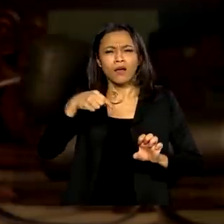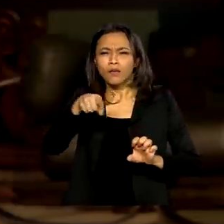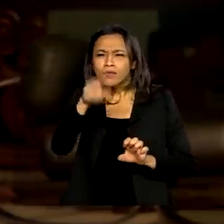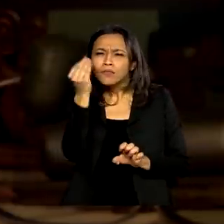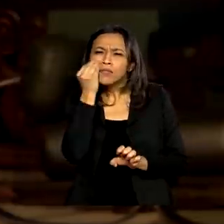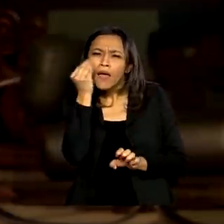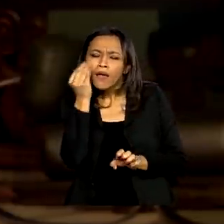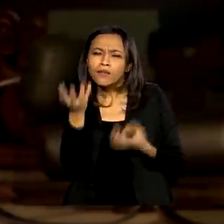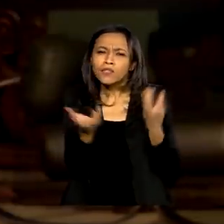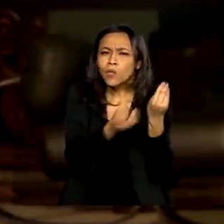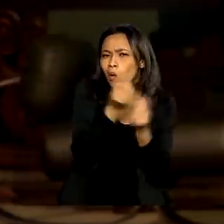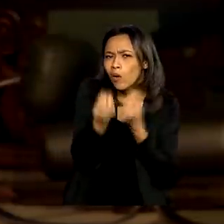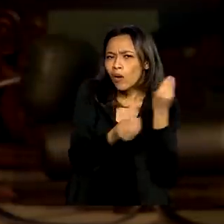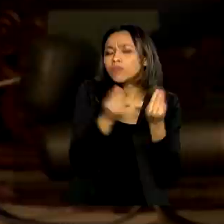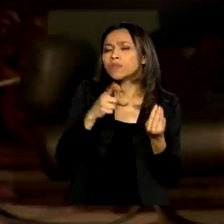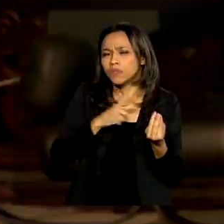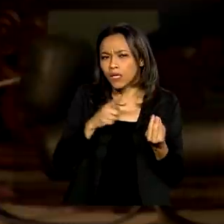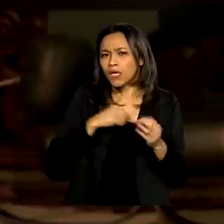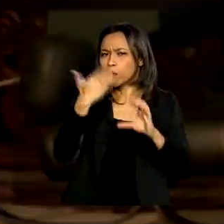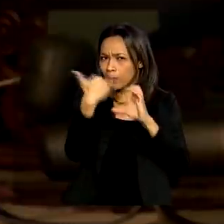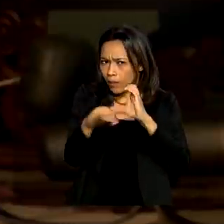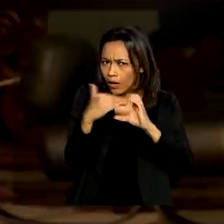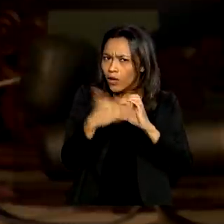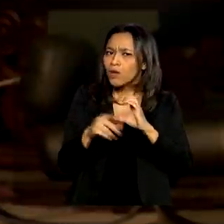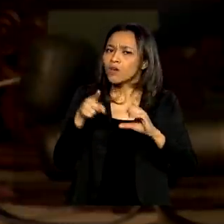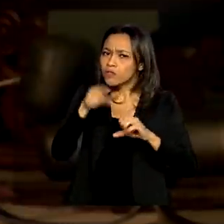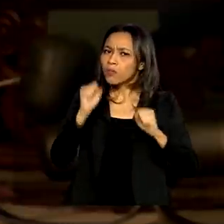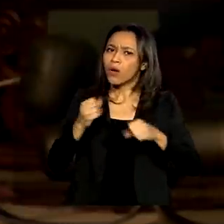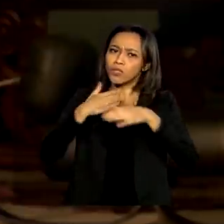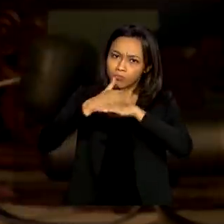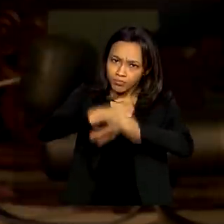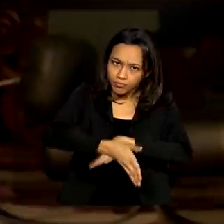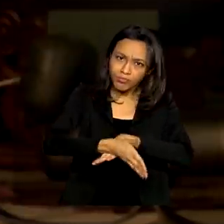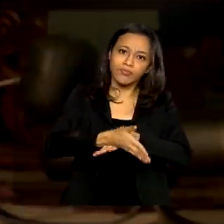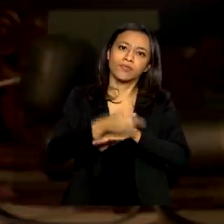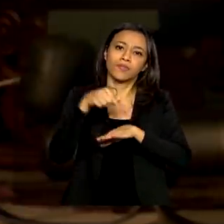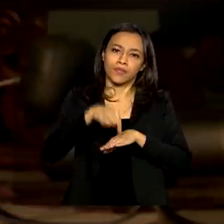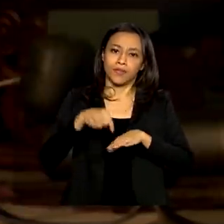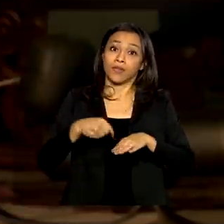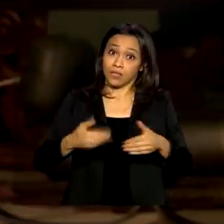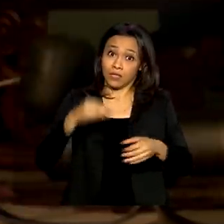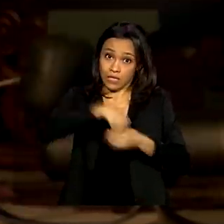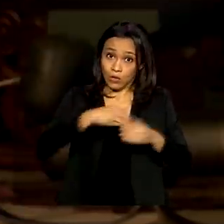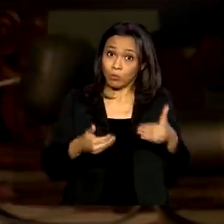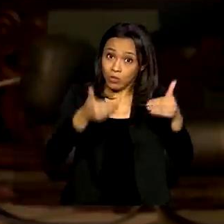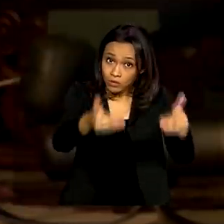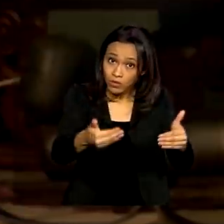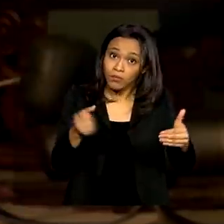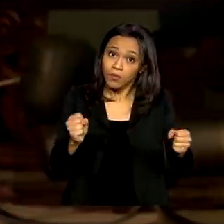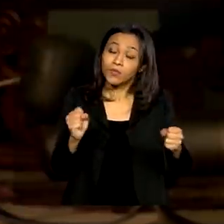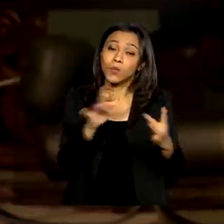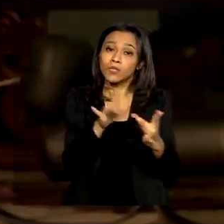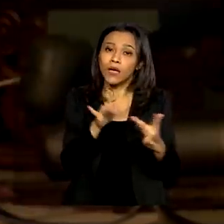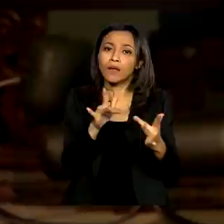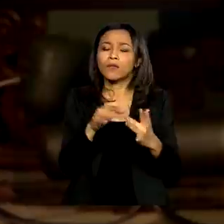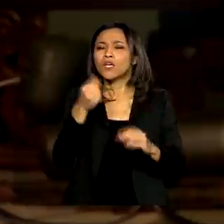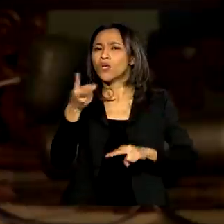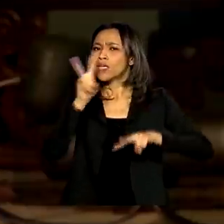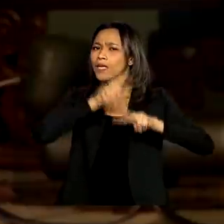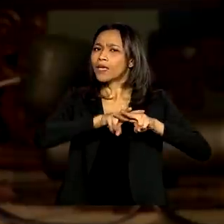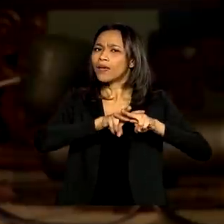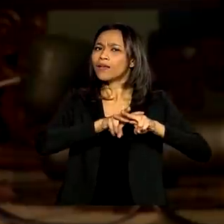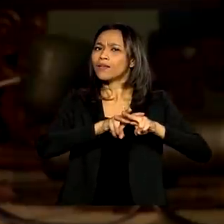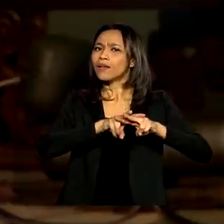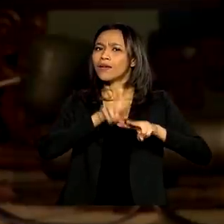testes clínicos existe um e-mail testesclinicos arroba mcetic.gov.br e um hashtag 500